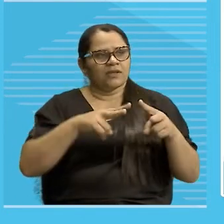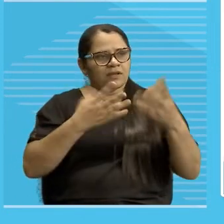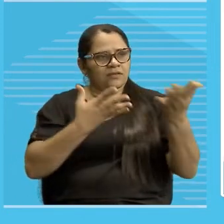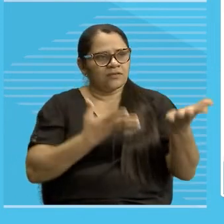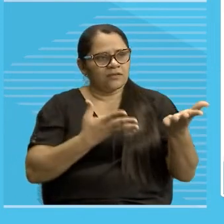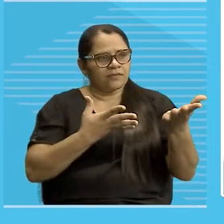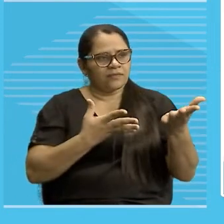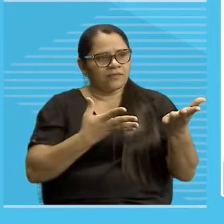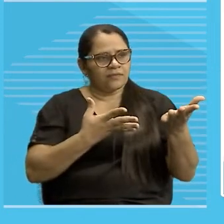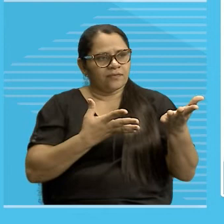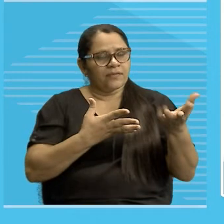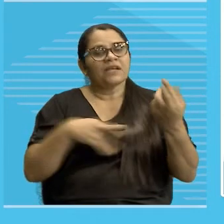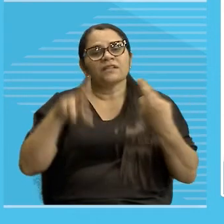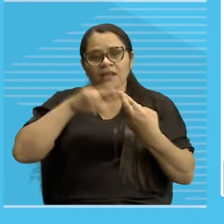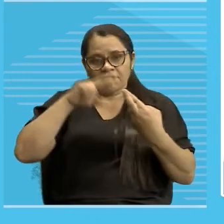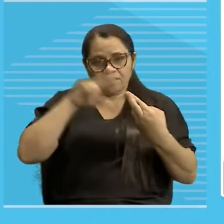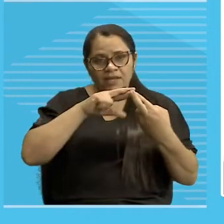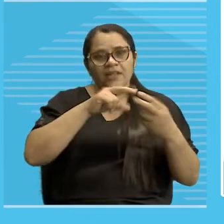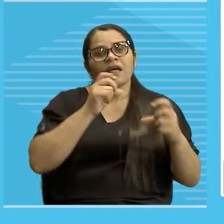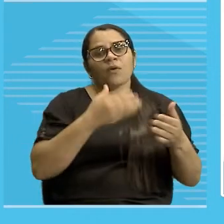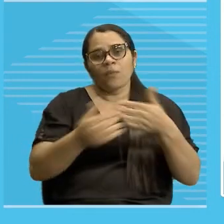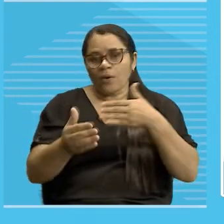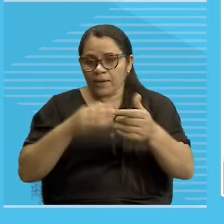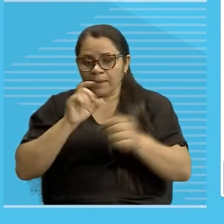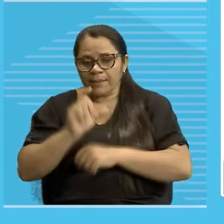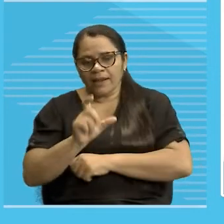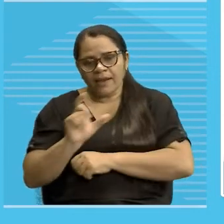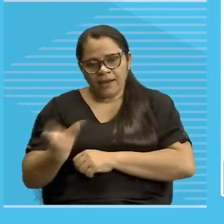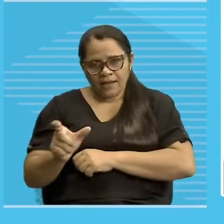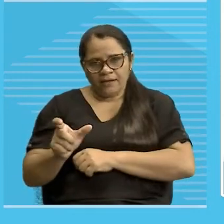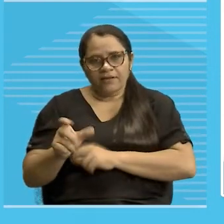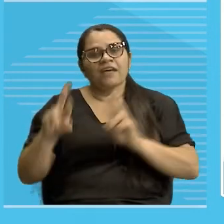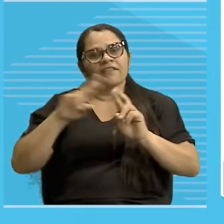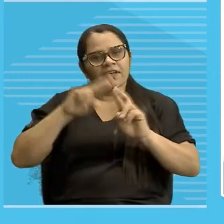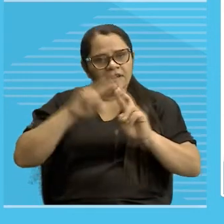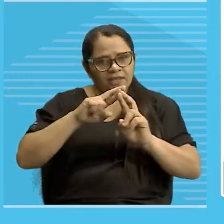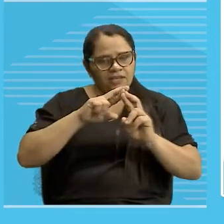menção ao contexto, tá? Então, ó,